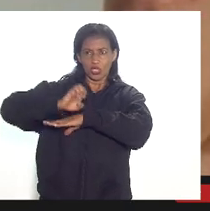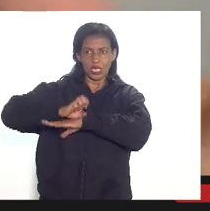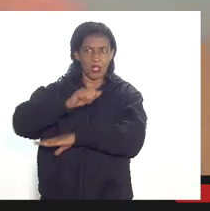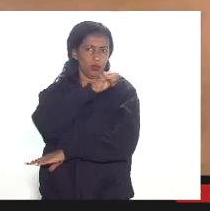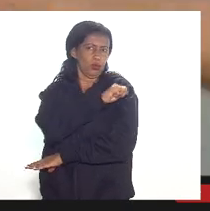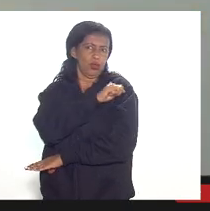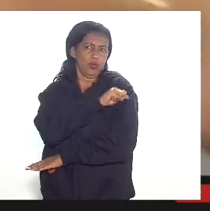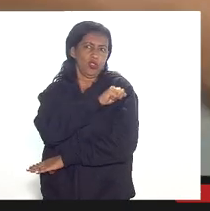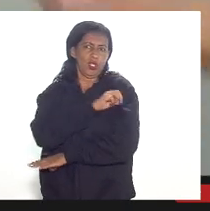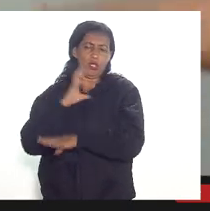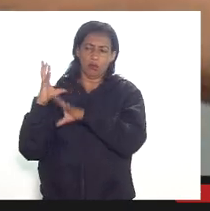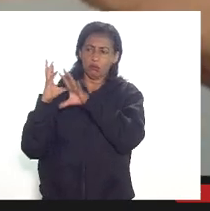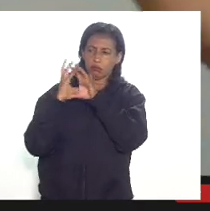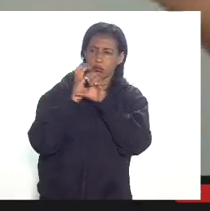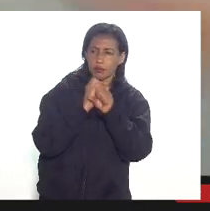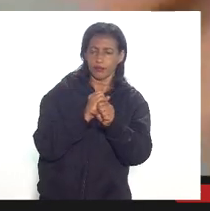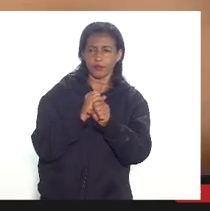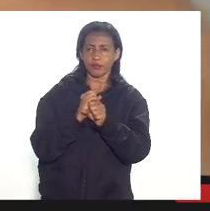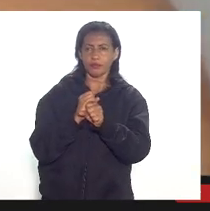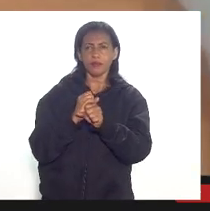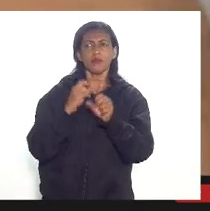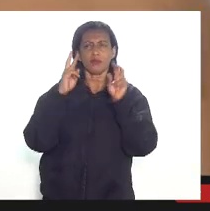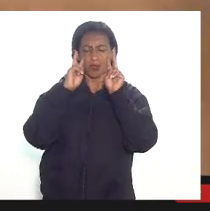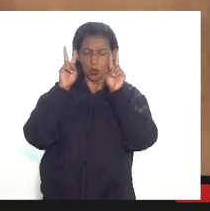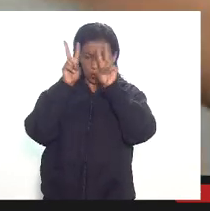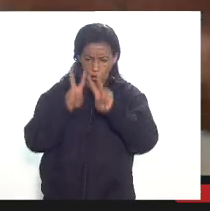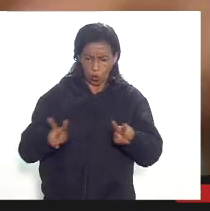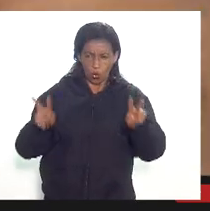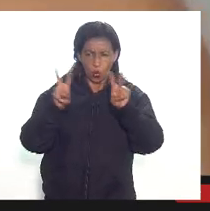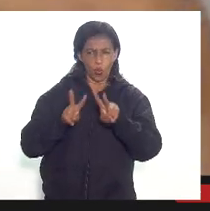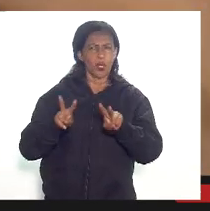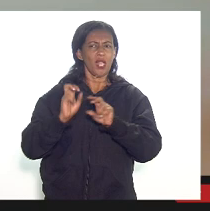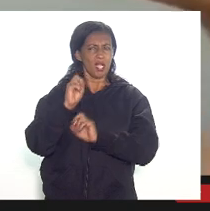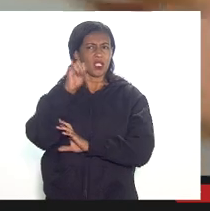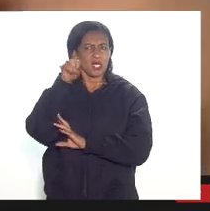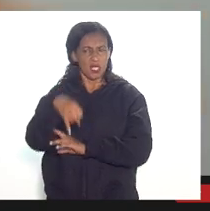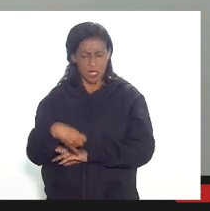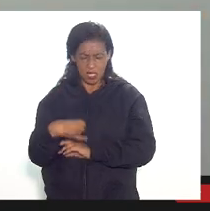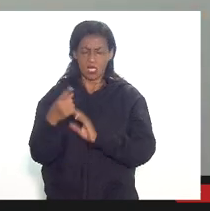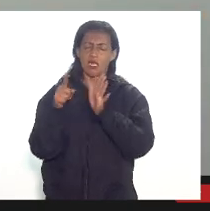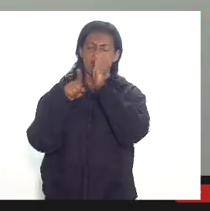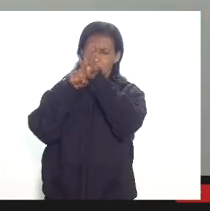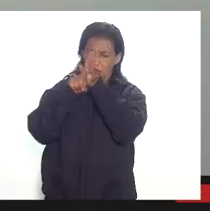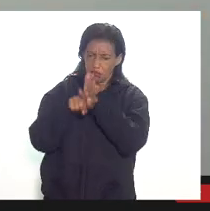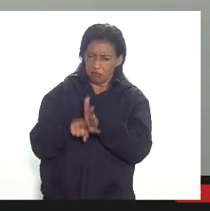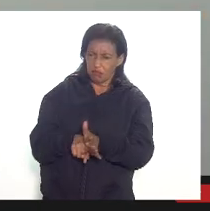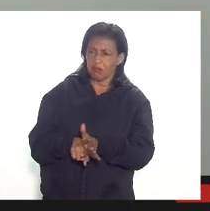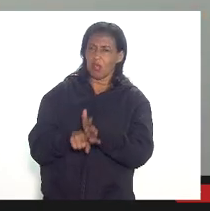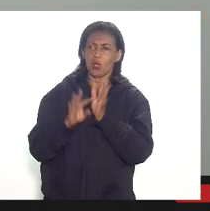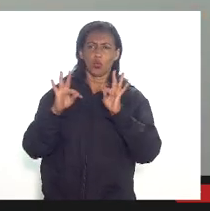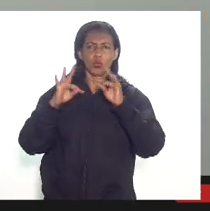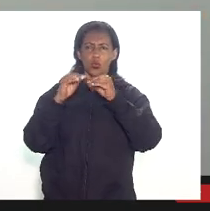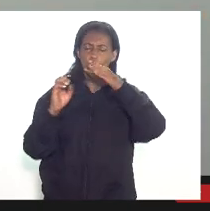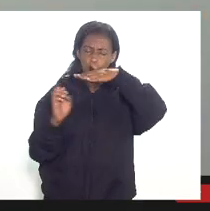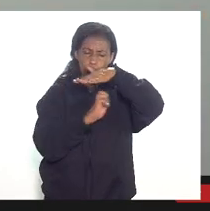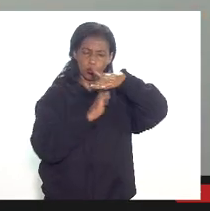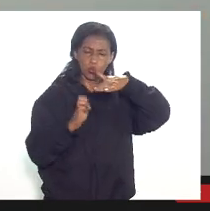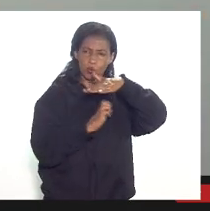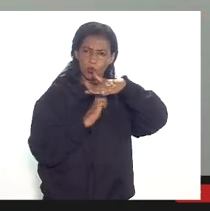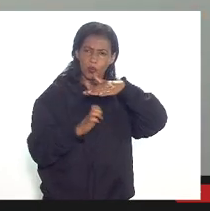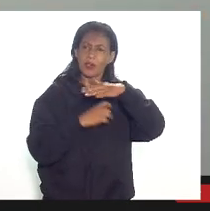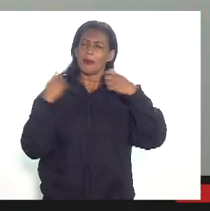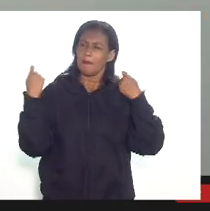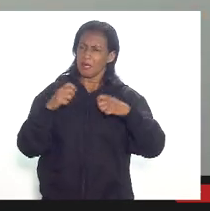então isso requer sim olhar com lupa com o efetivo adequado com o maquinário adequado e assim as empresas sim tendo que